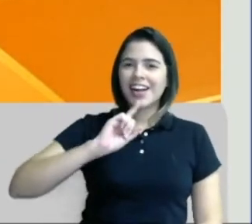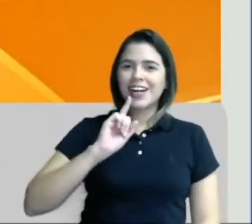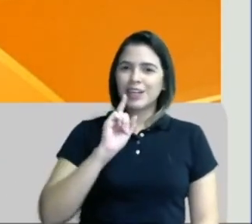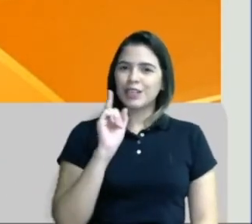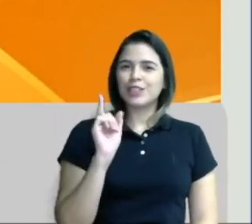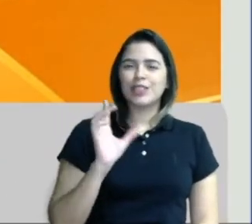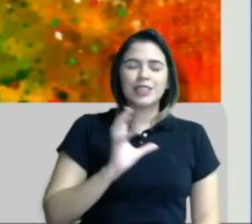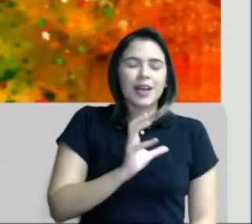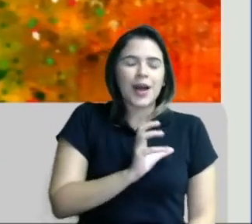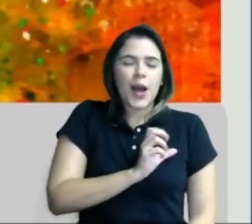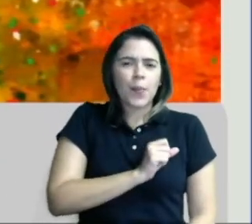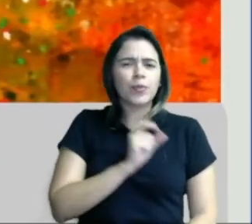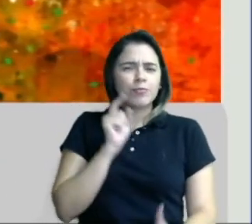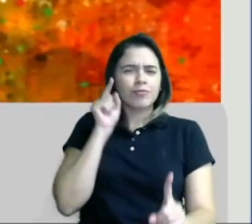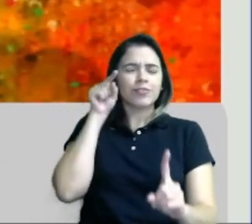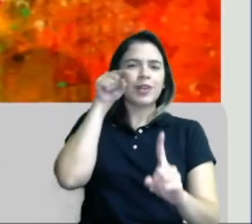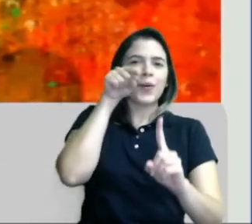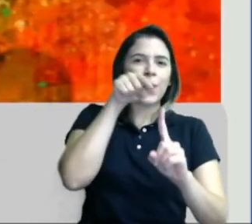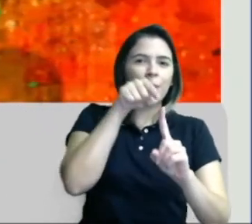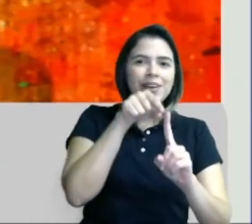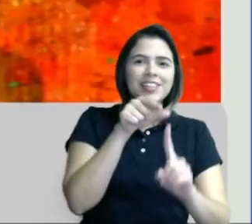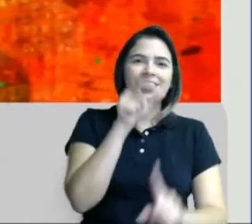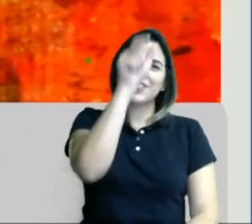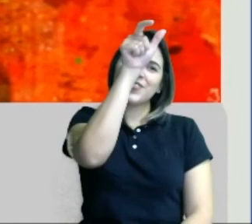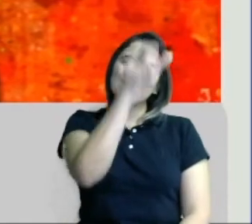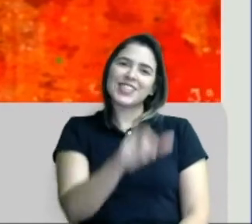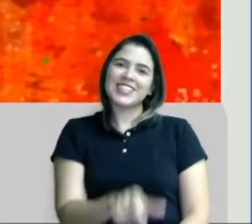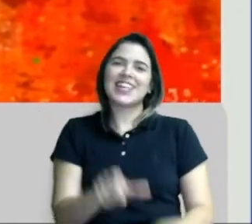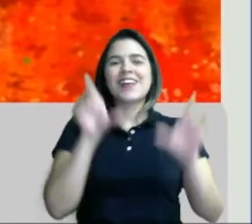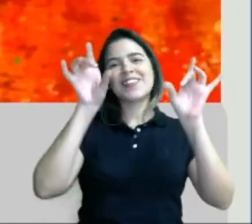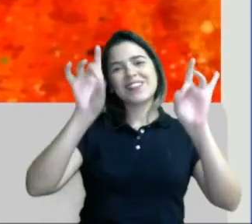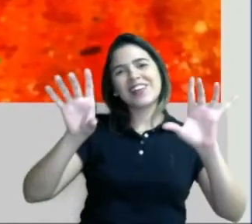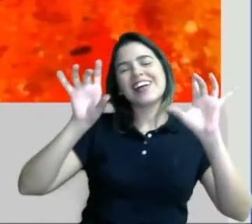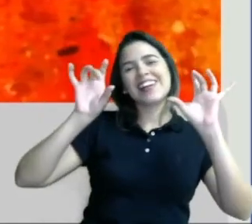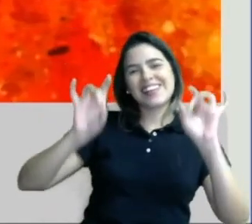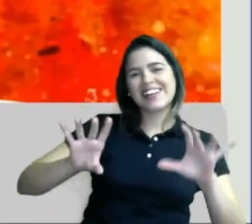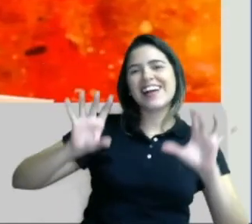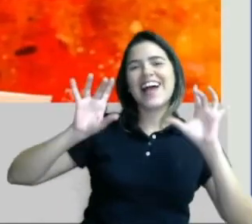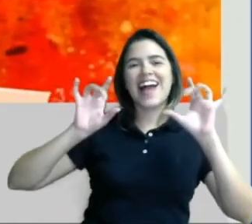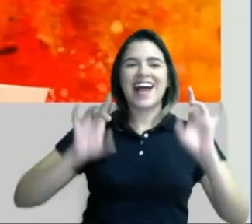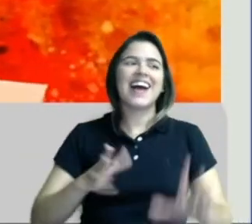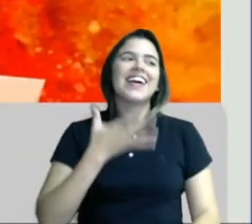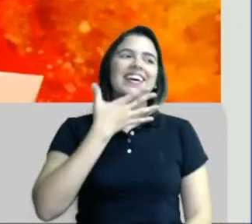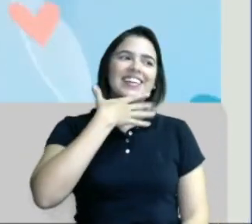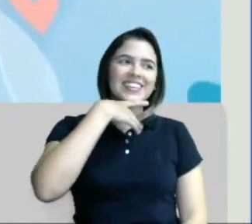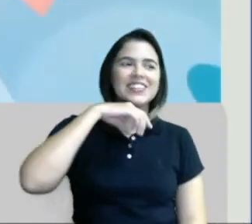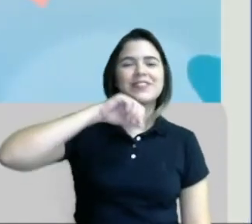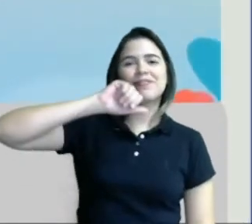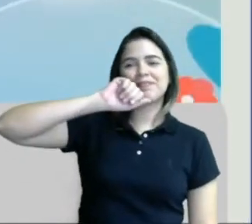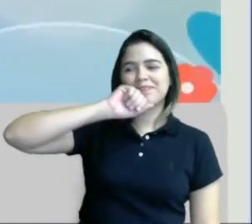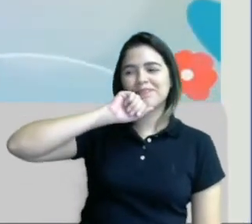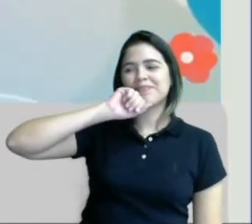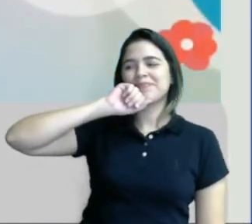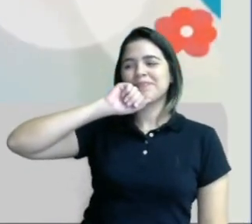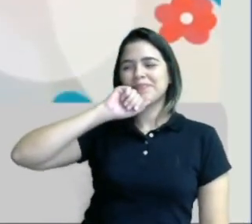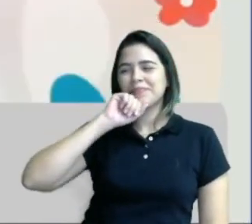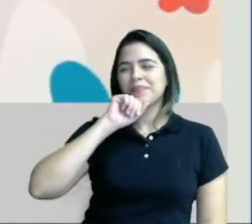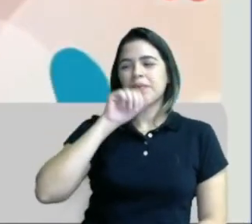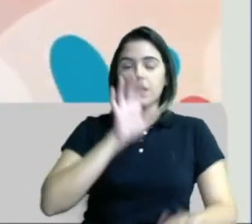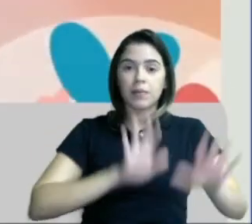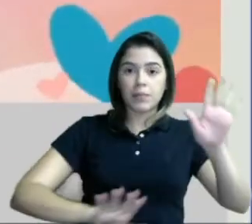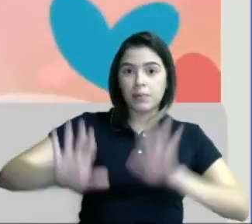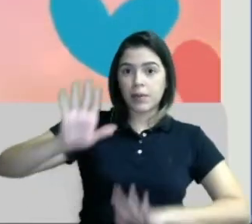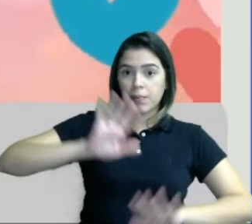uma razão. É que você é muito especial. Papai, me prepara para o